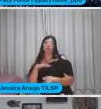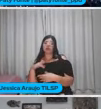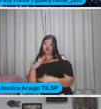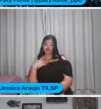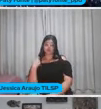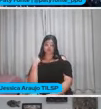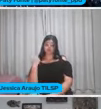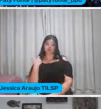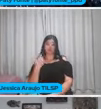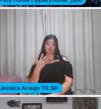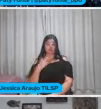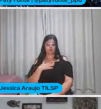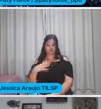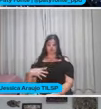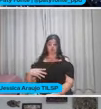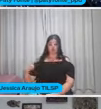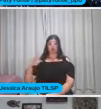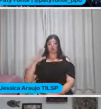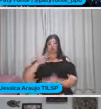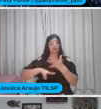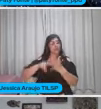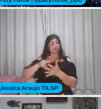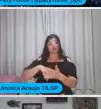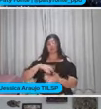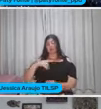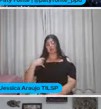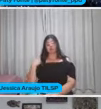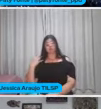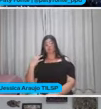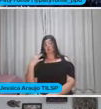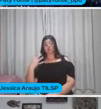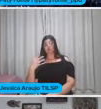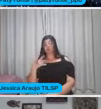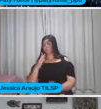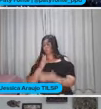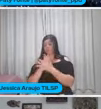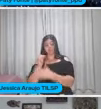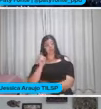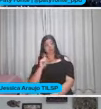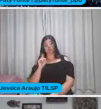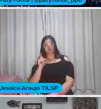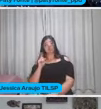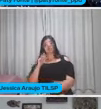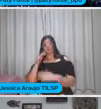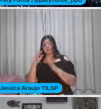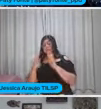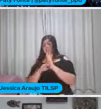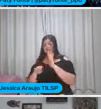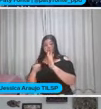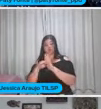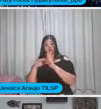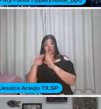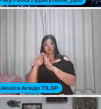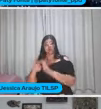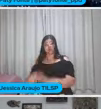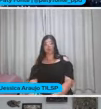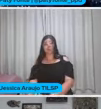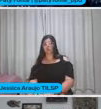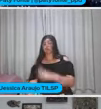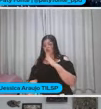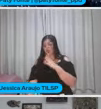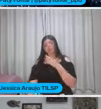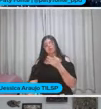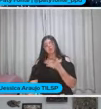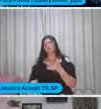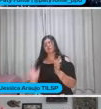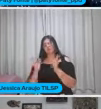Então meu filho Também aprendeu a ler Com 4 anos E eu não deixei ele Avançar nenhuma série E ele Você conhece meu filho Ele já